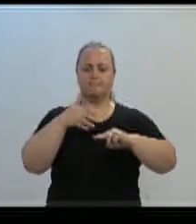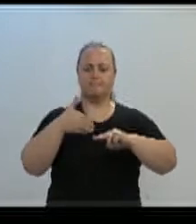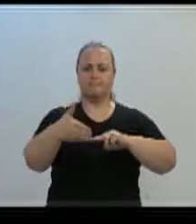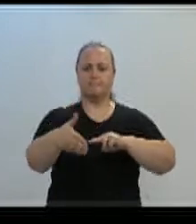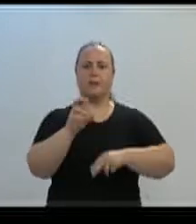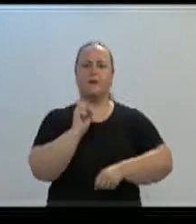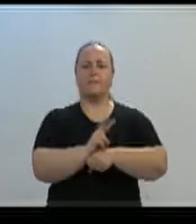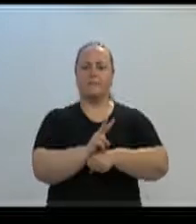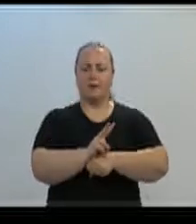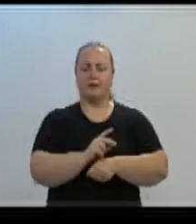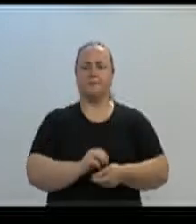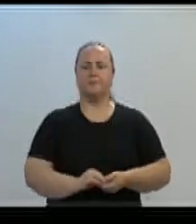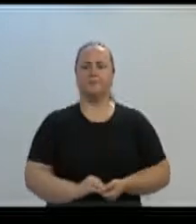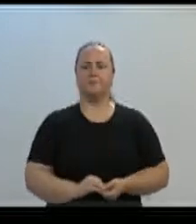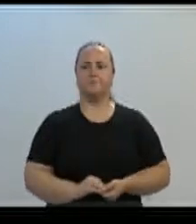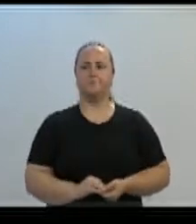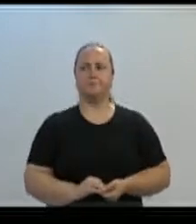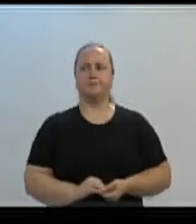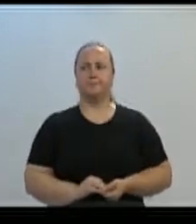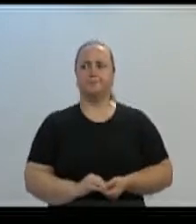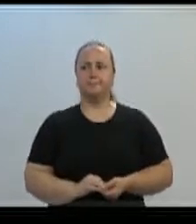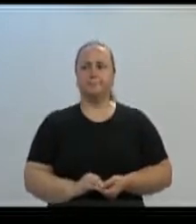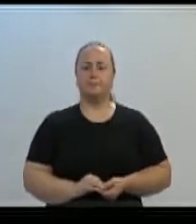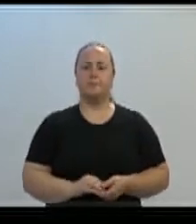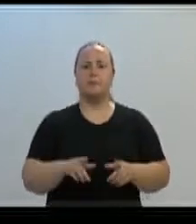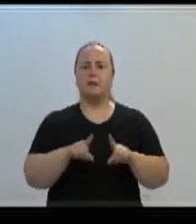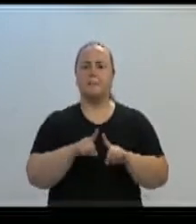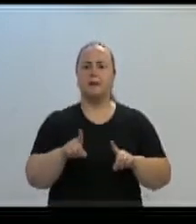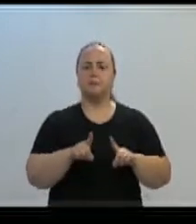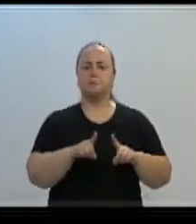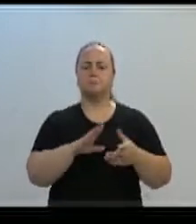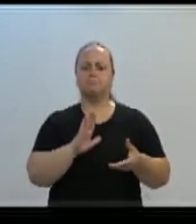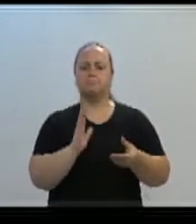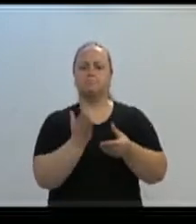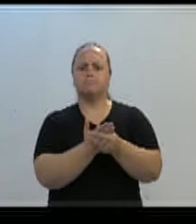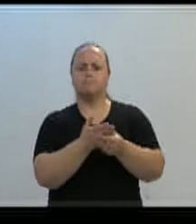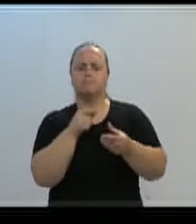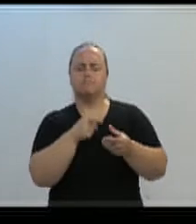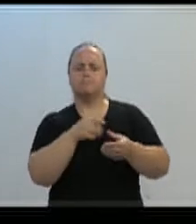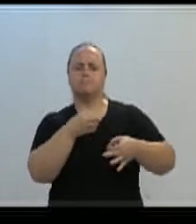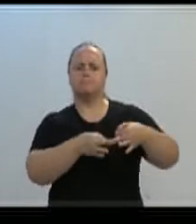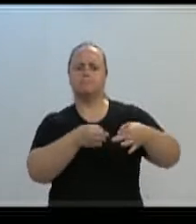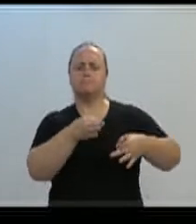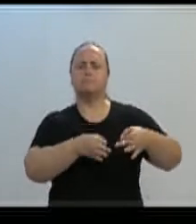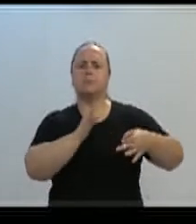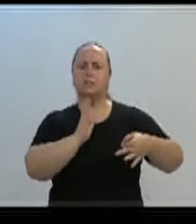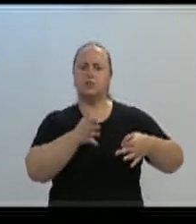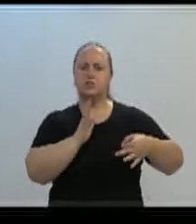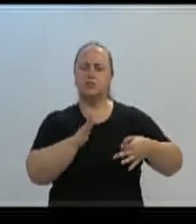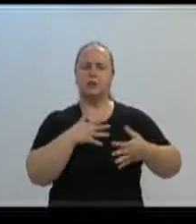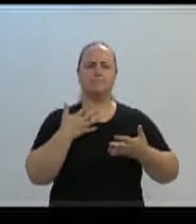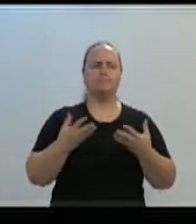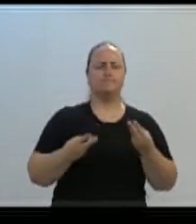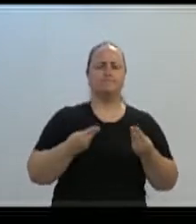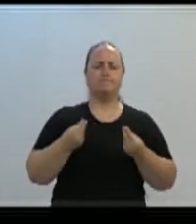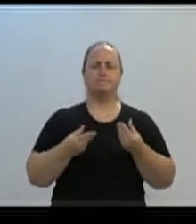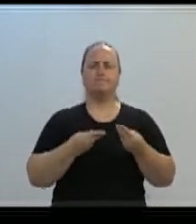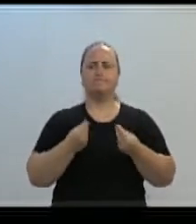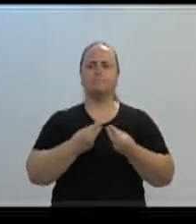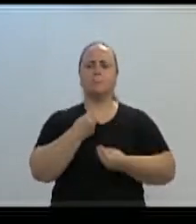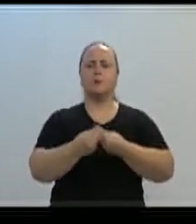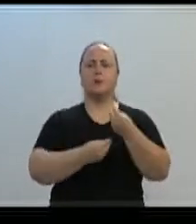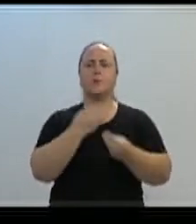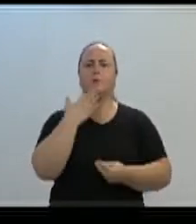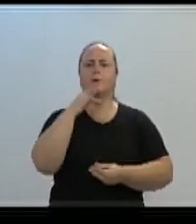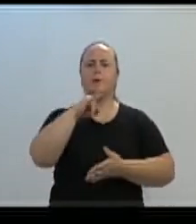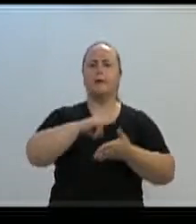Como o processo já estava tramitado e julgado e não havia mais qualquer possibilidade de requerimento